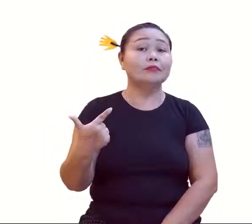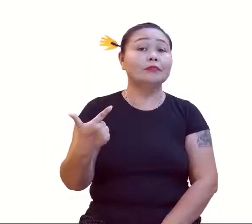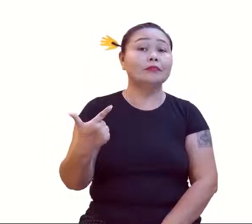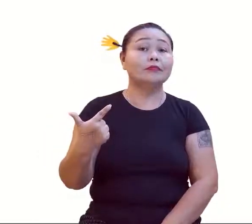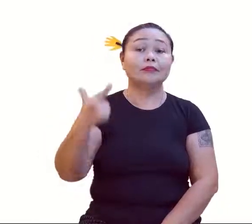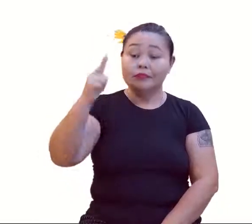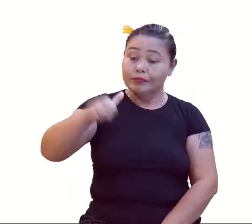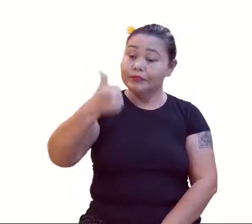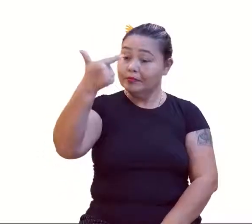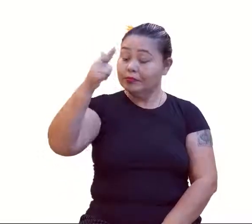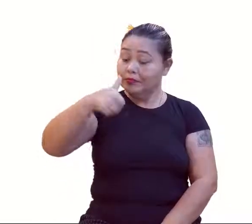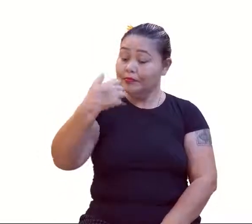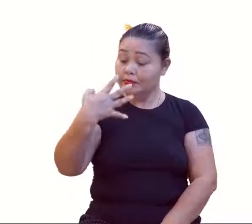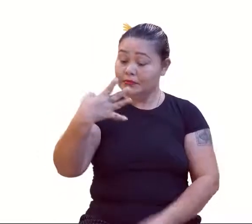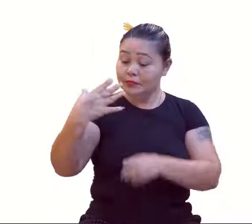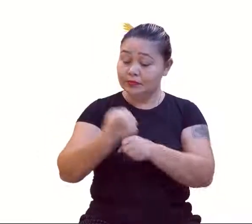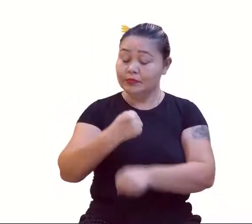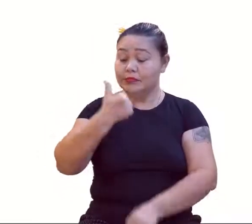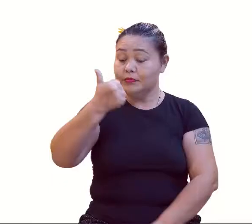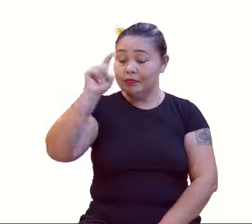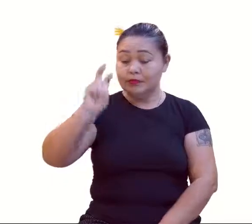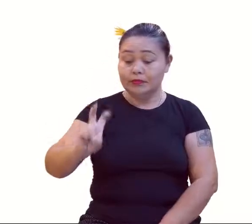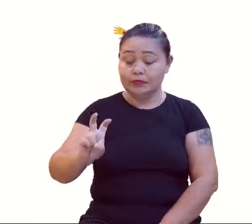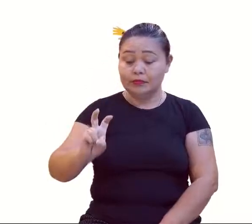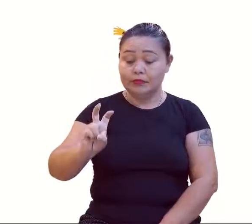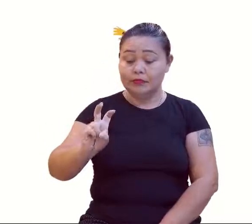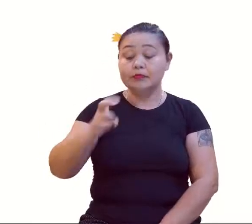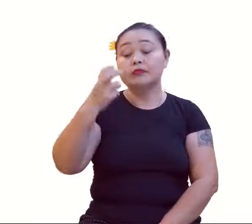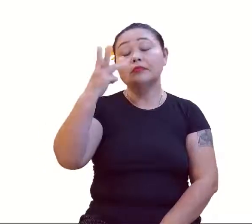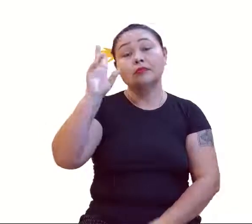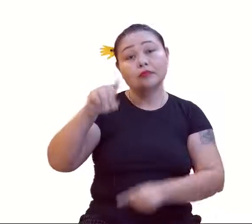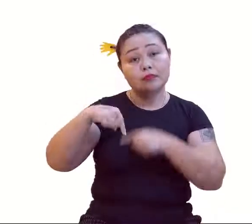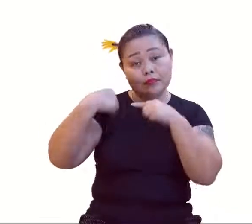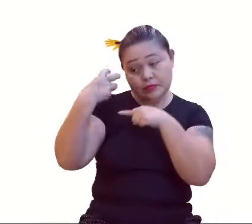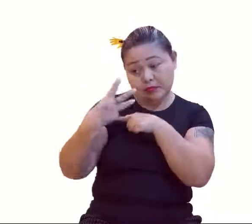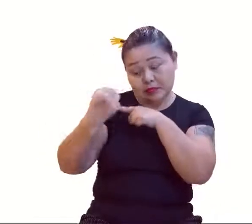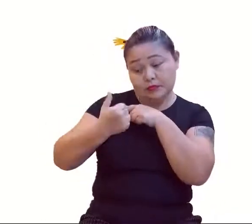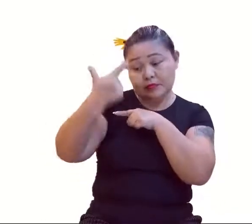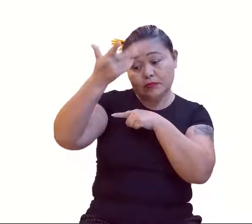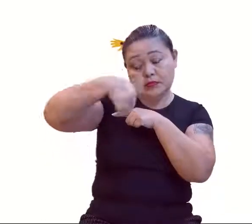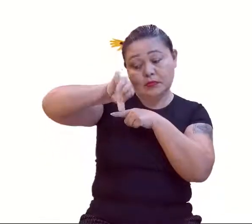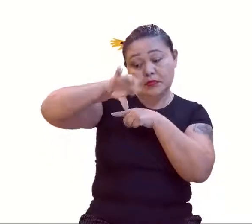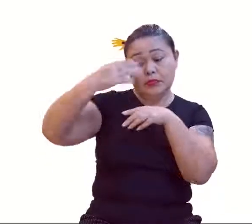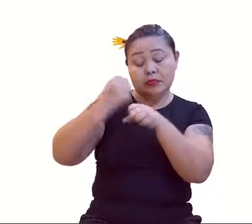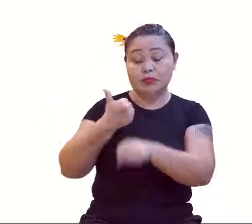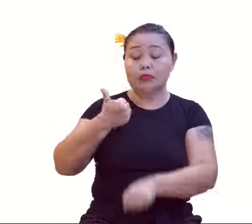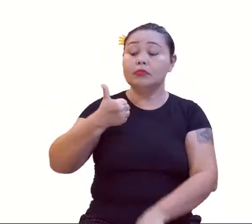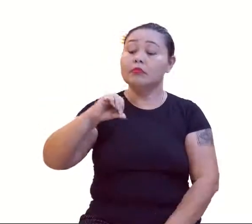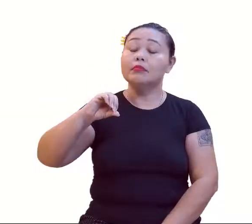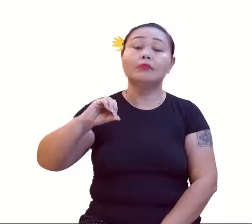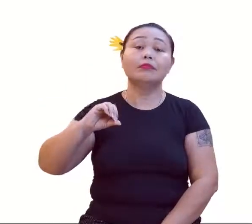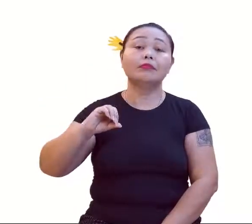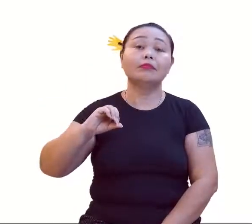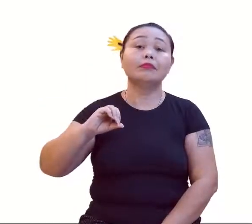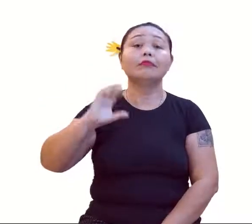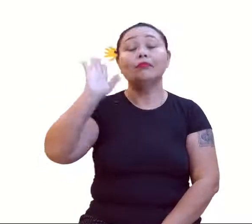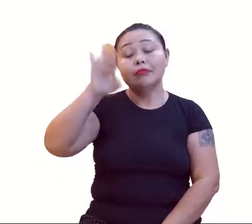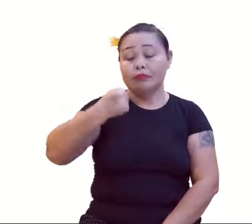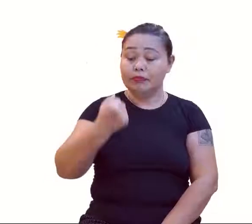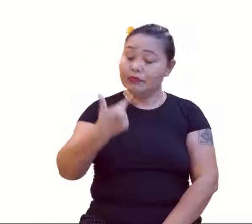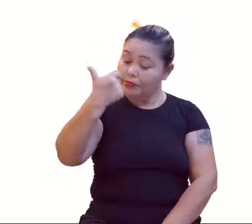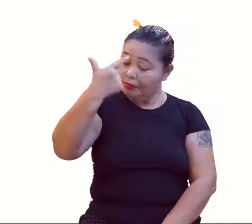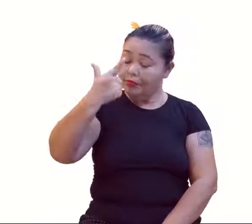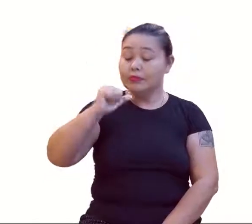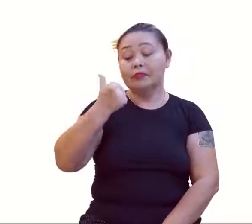2 ao quadrado? 4. Mais 1? 5. E se eu tiver o 3 ao quadrado? 9. Mais 1? 10. E se eu tiver o 4 ao